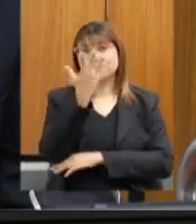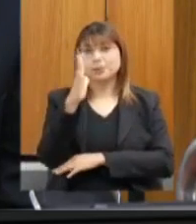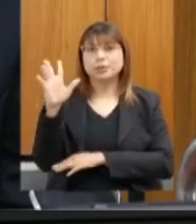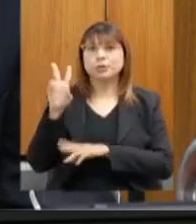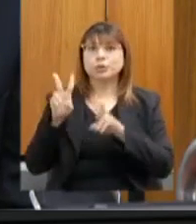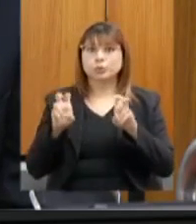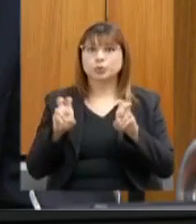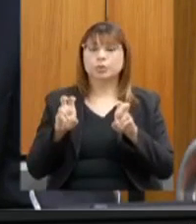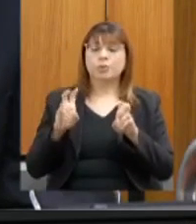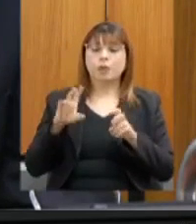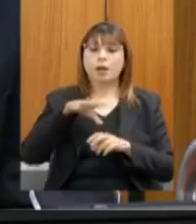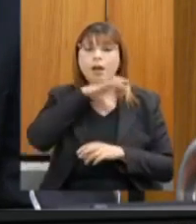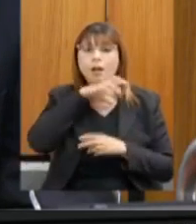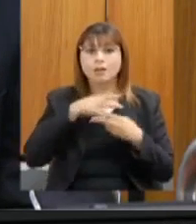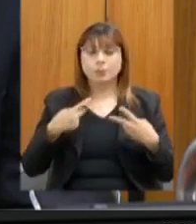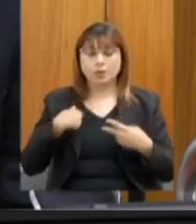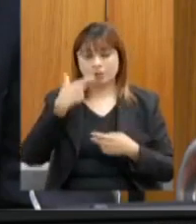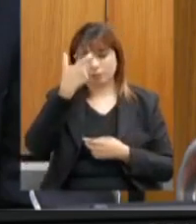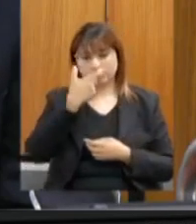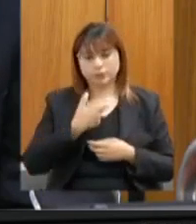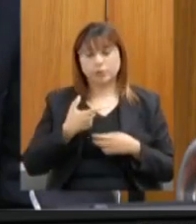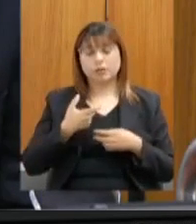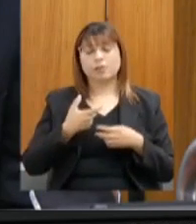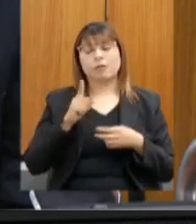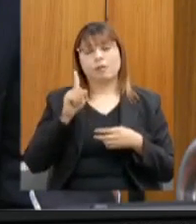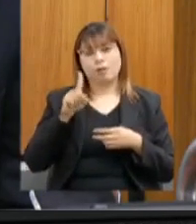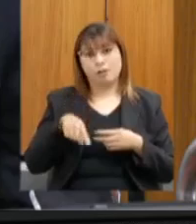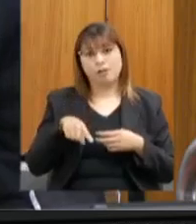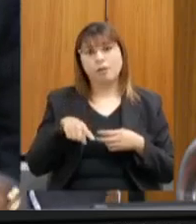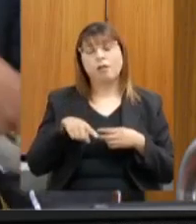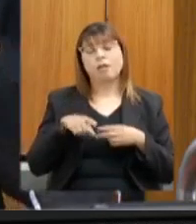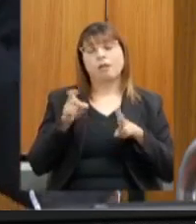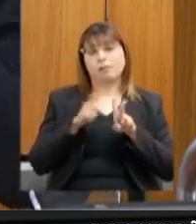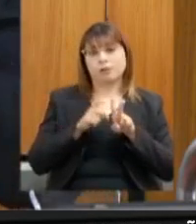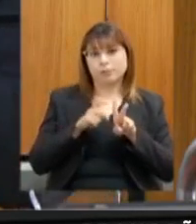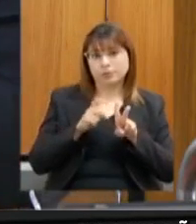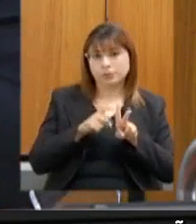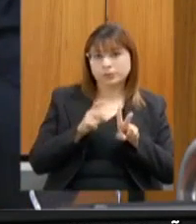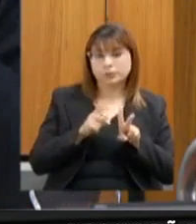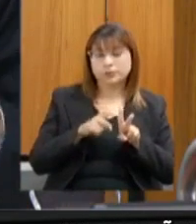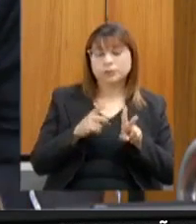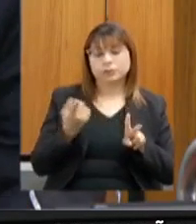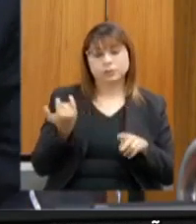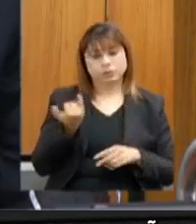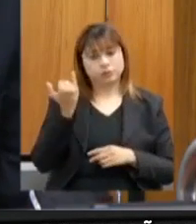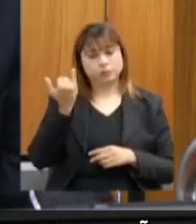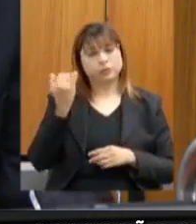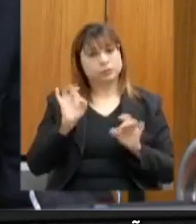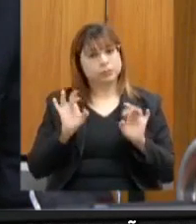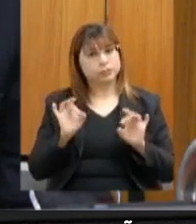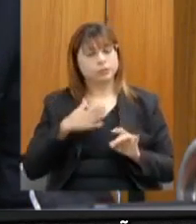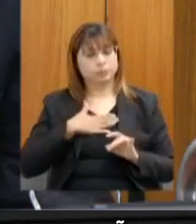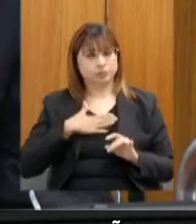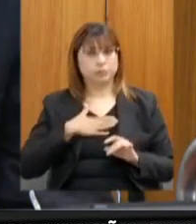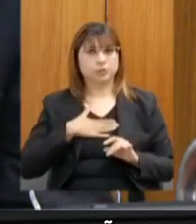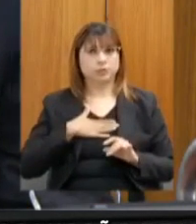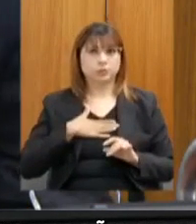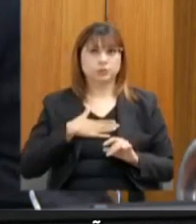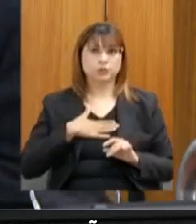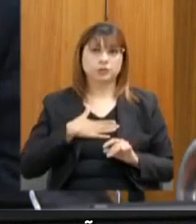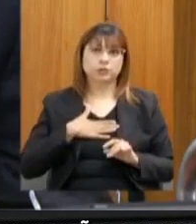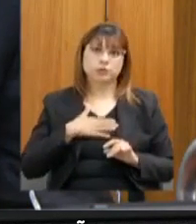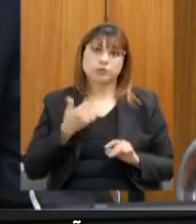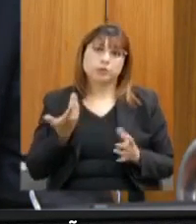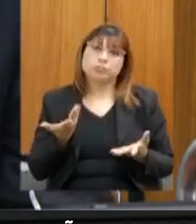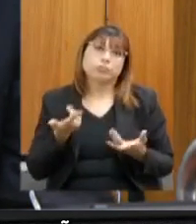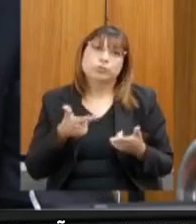da causa animal. Eu, como médico veterinário, é uma causa muito especial para mim, e não existe causa animal,